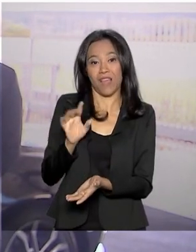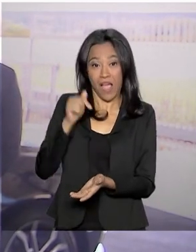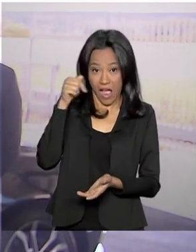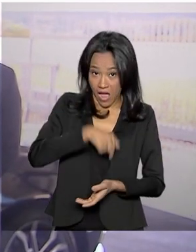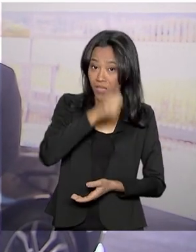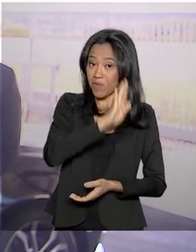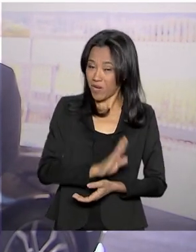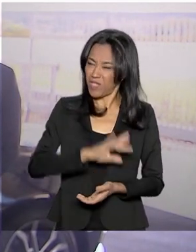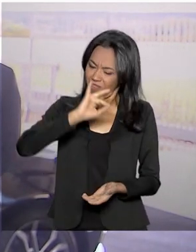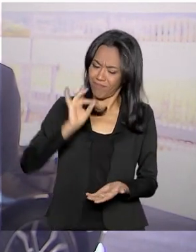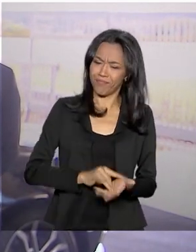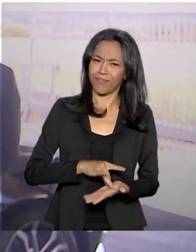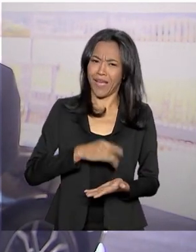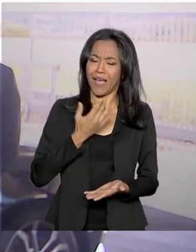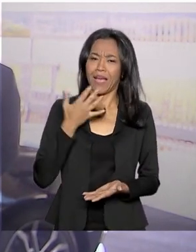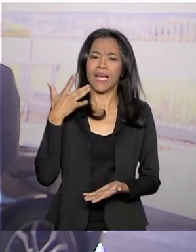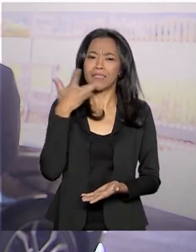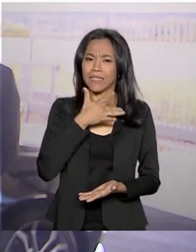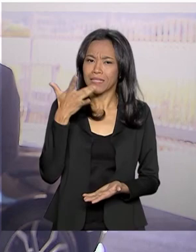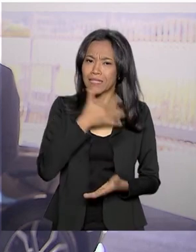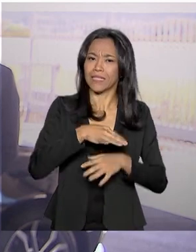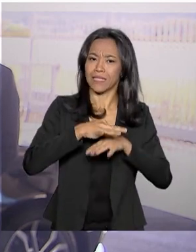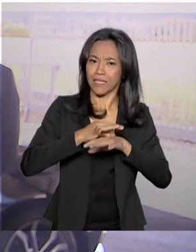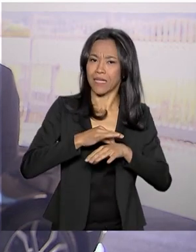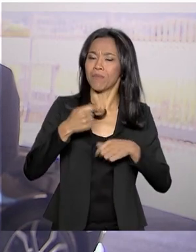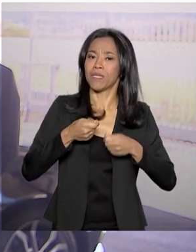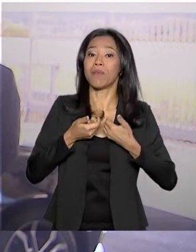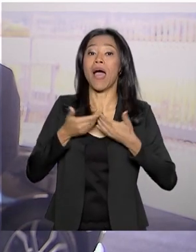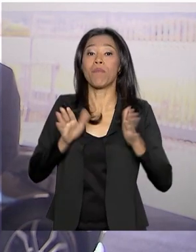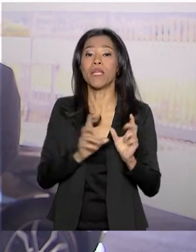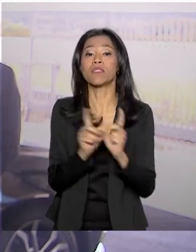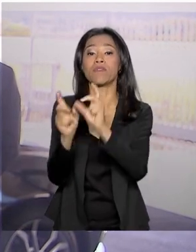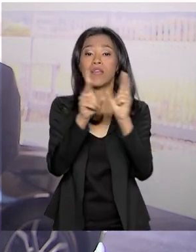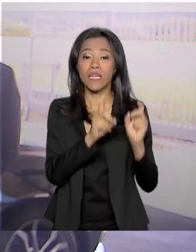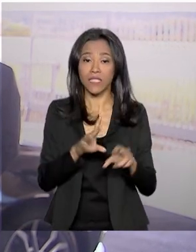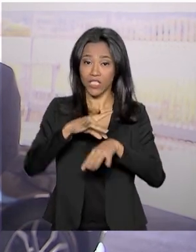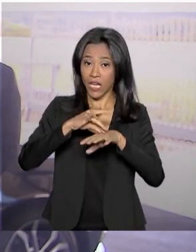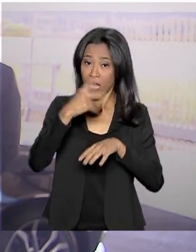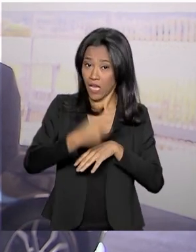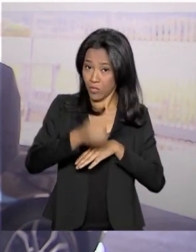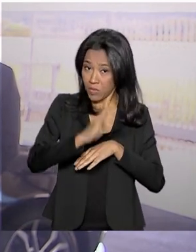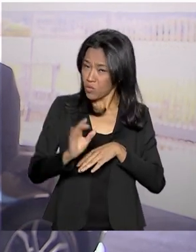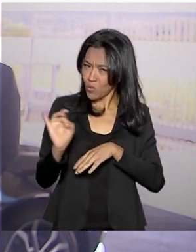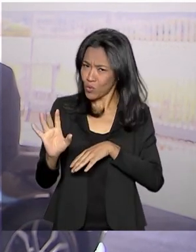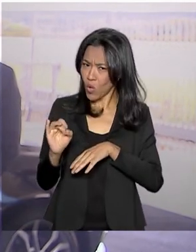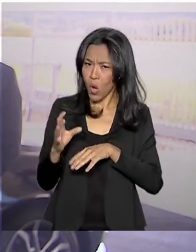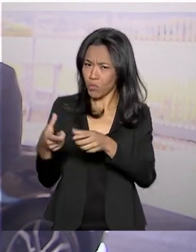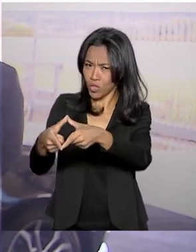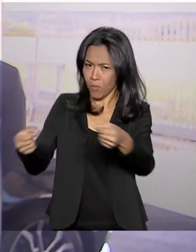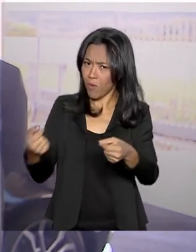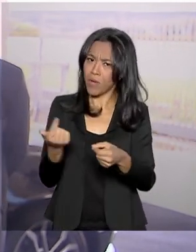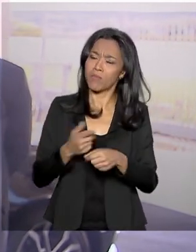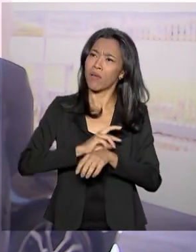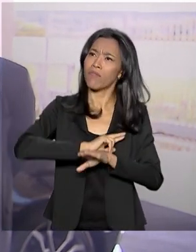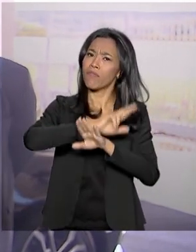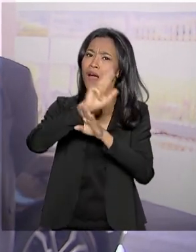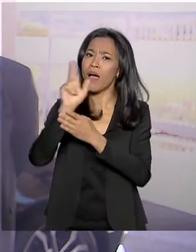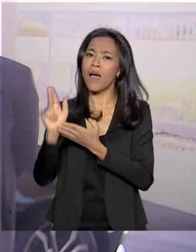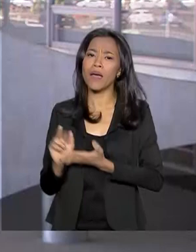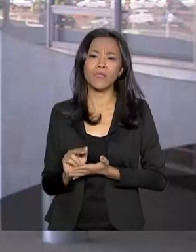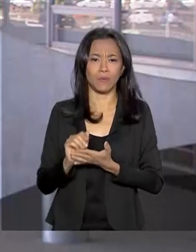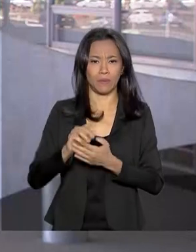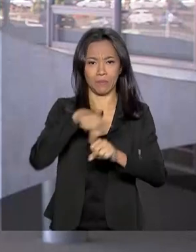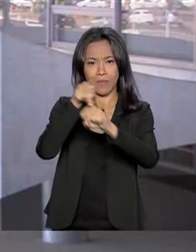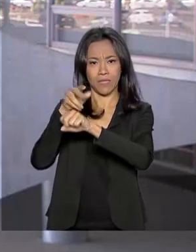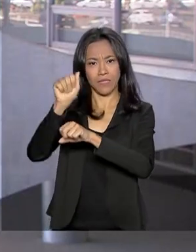Aqui sim, uma carne maravilhosa, que temos que abrir esse comércio para carne, não só para o Japão, bem como para alguns países asiáticos. Isso é muito bom para o Brasil.